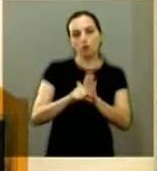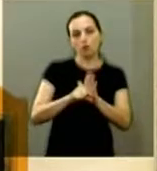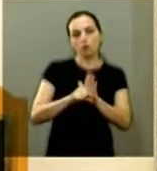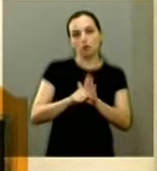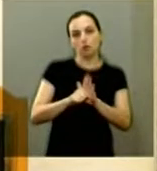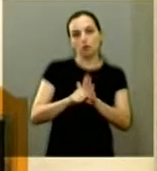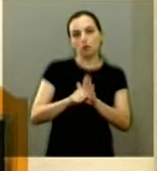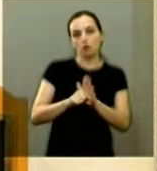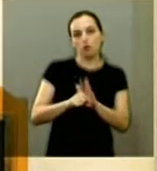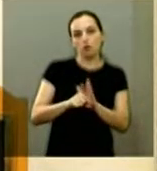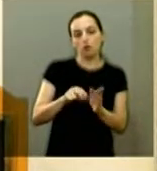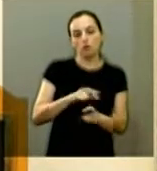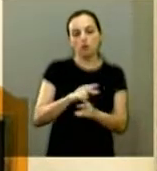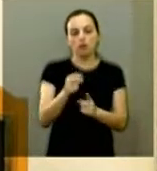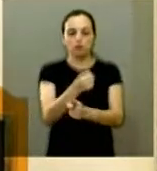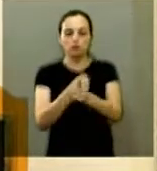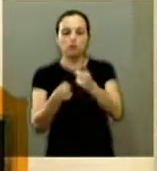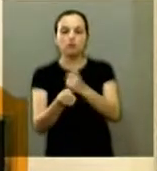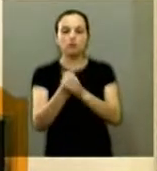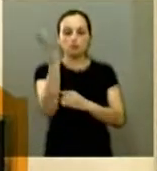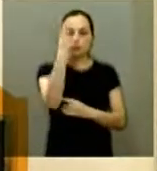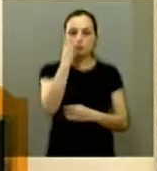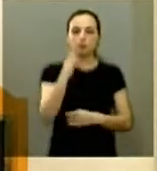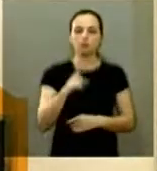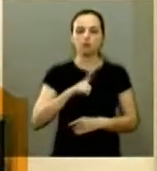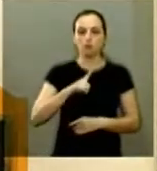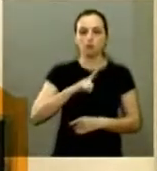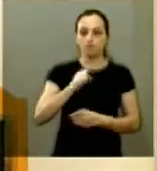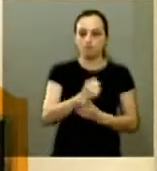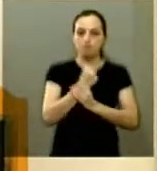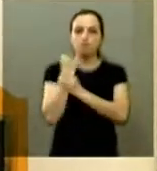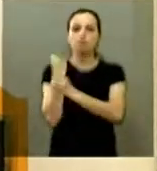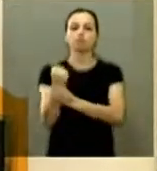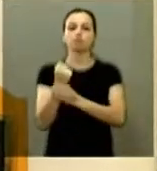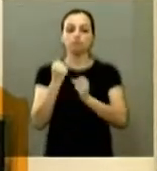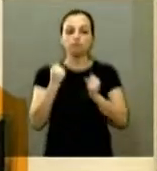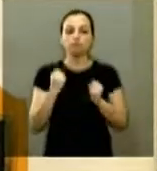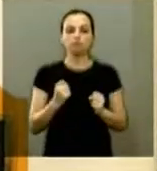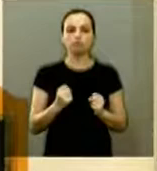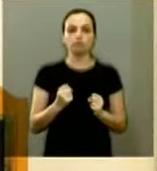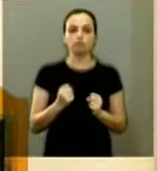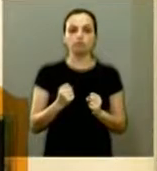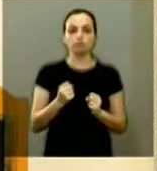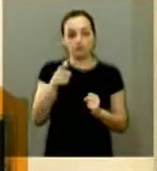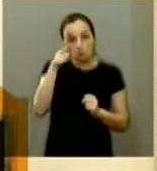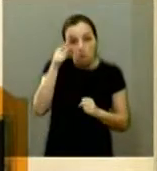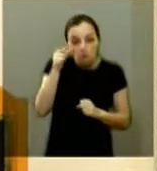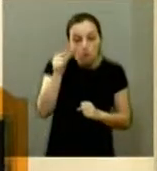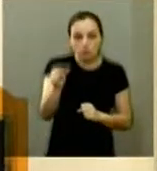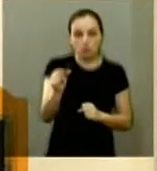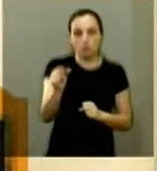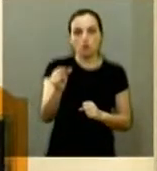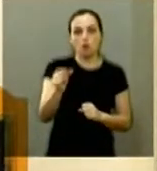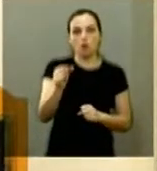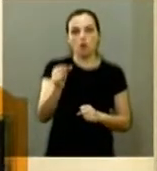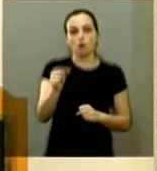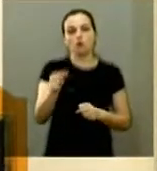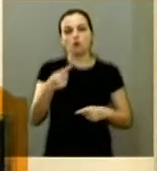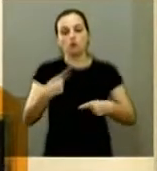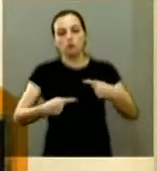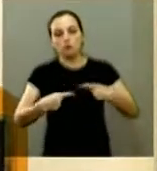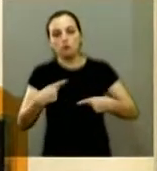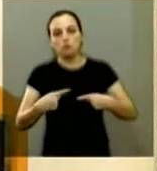desigualdades sociais que o Brasil tem é a garantia de podermos chamar atenção dos políticos e da sociedade